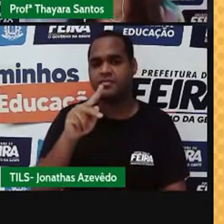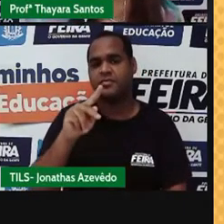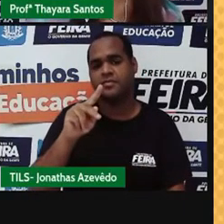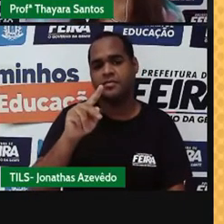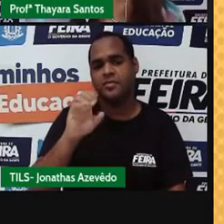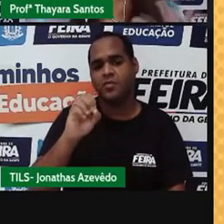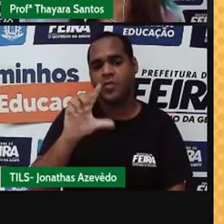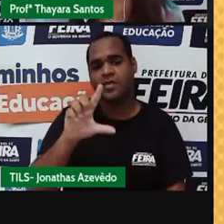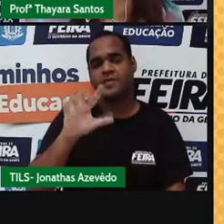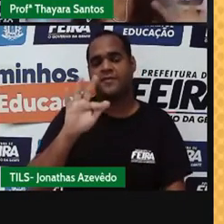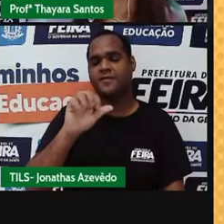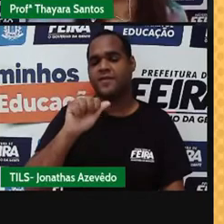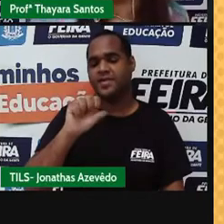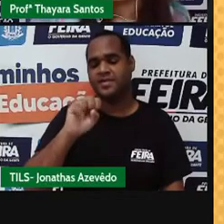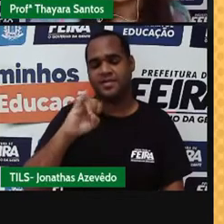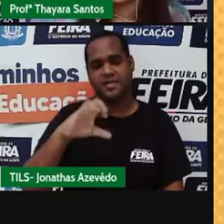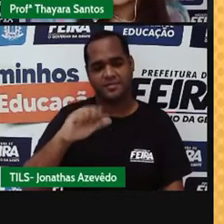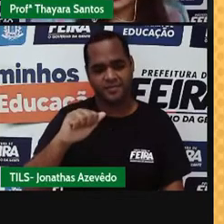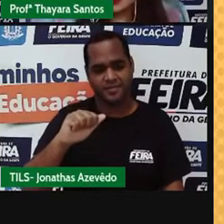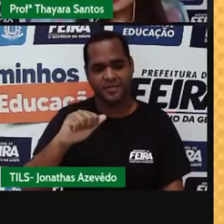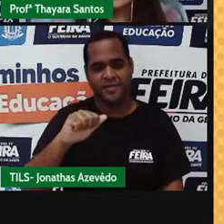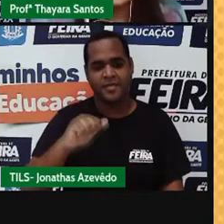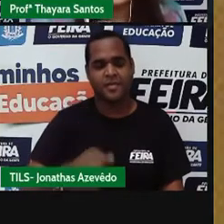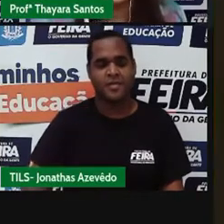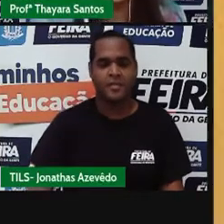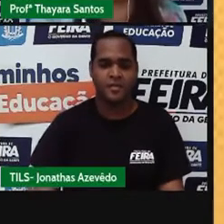heterogênea polifásica.